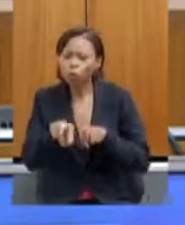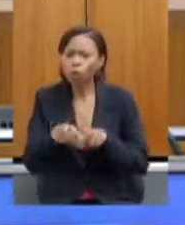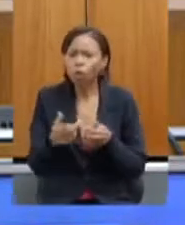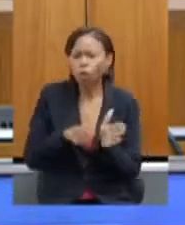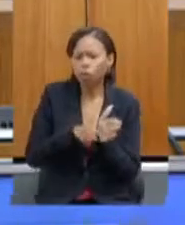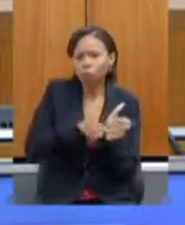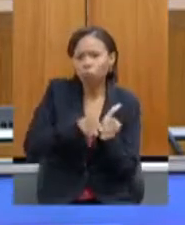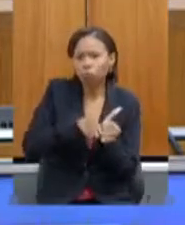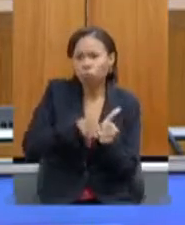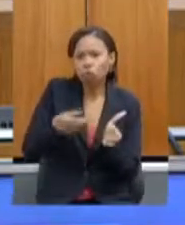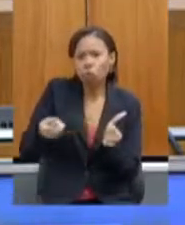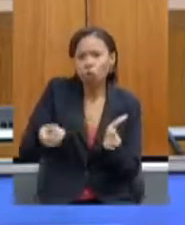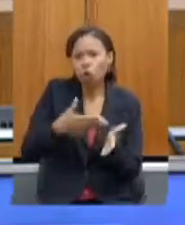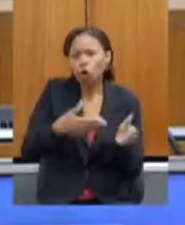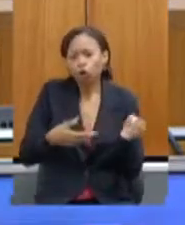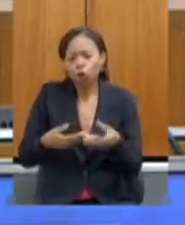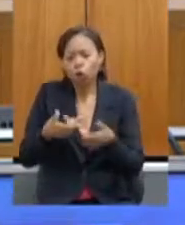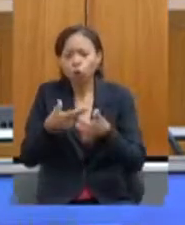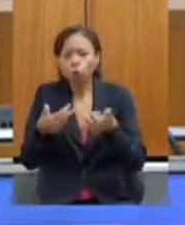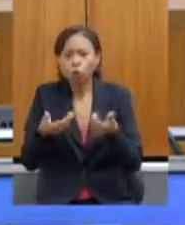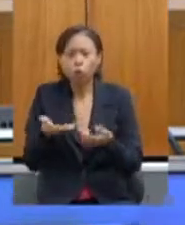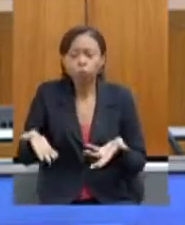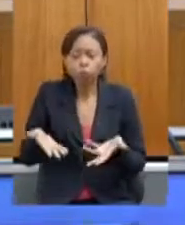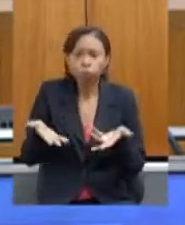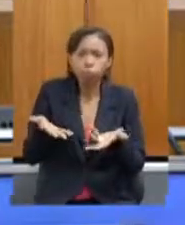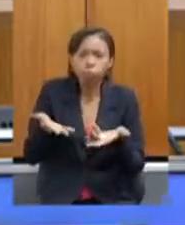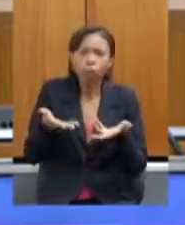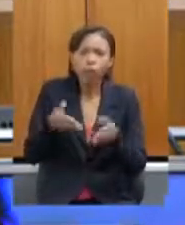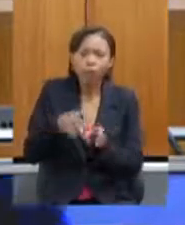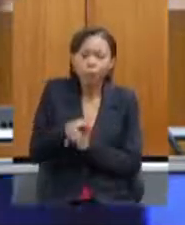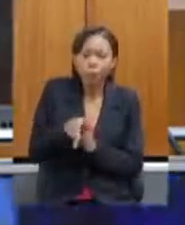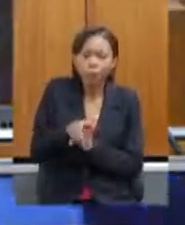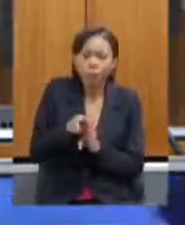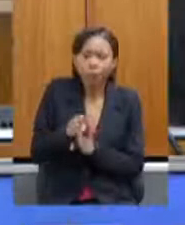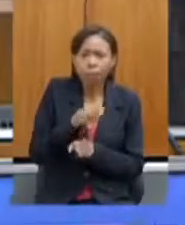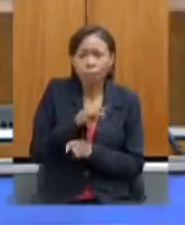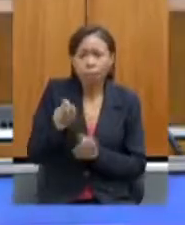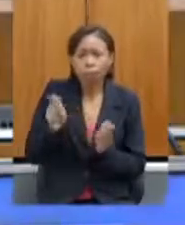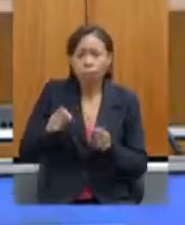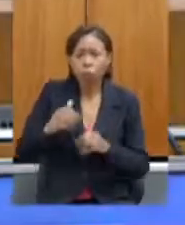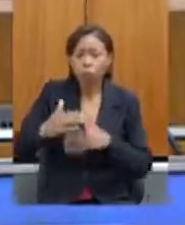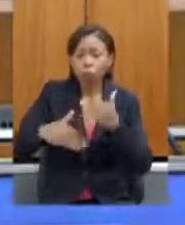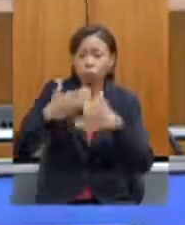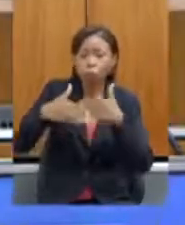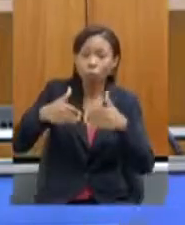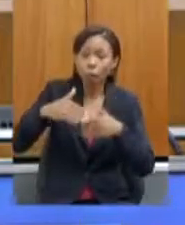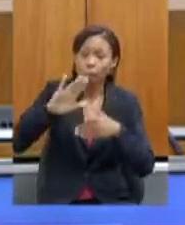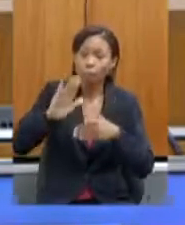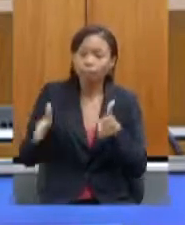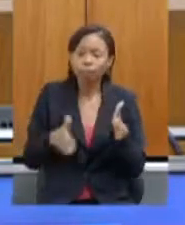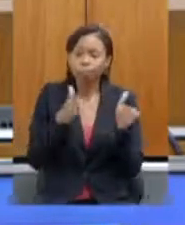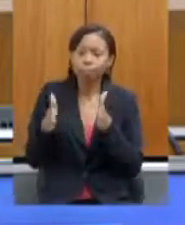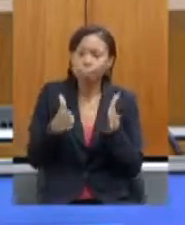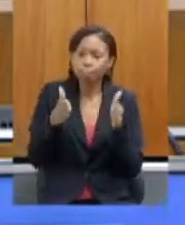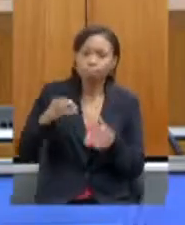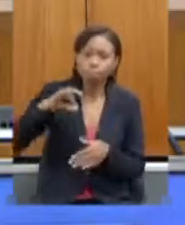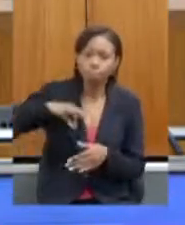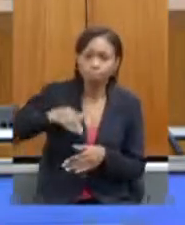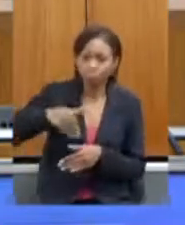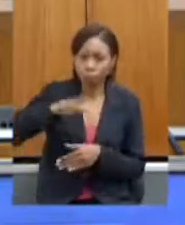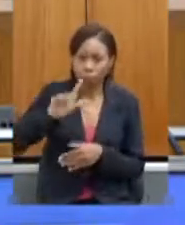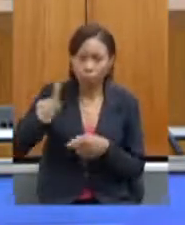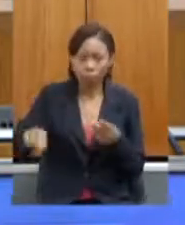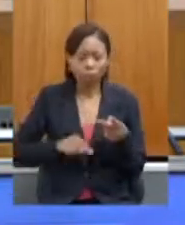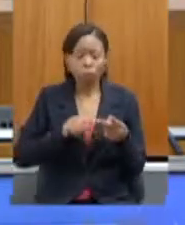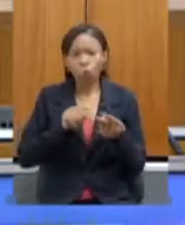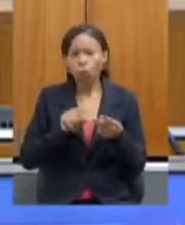possa então fazer ter maior produtividade em sua propriedade mais renda por outro lado a função